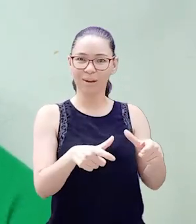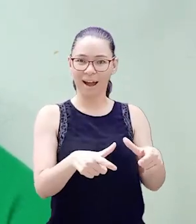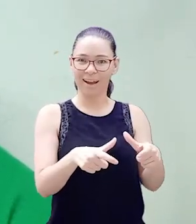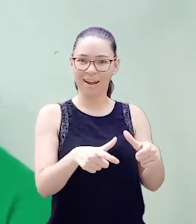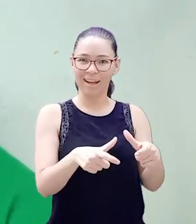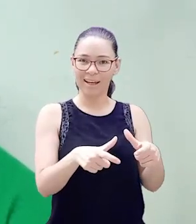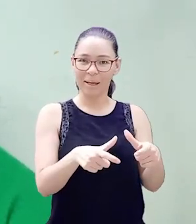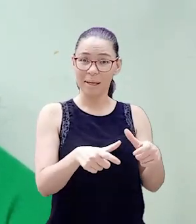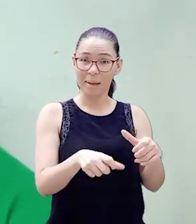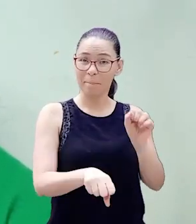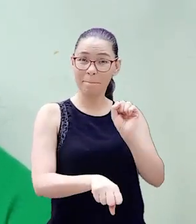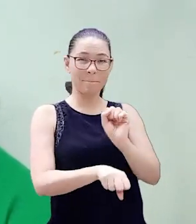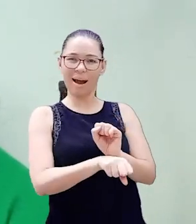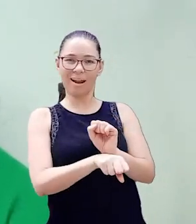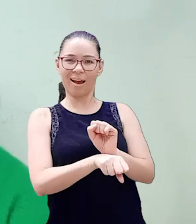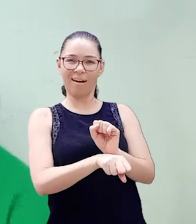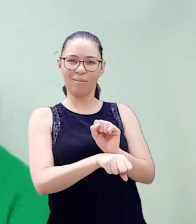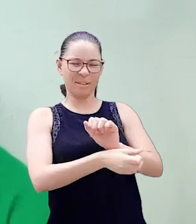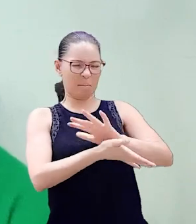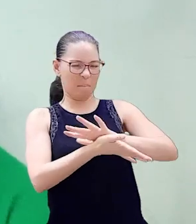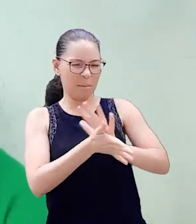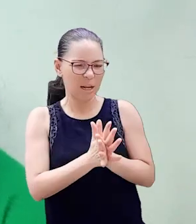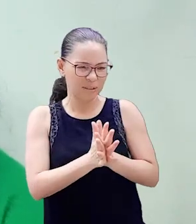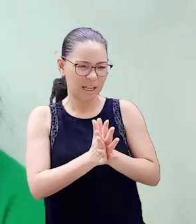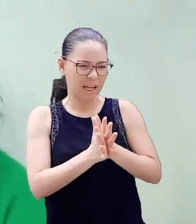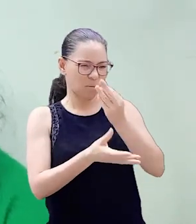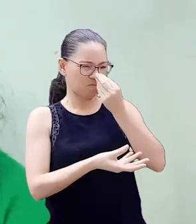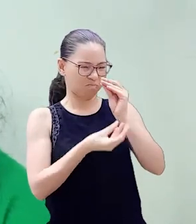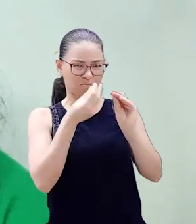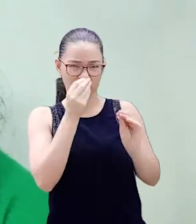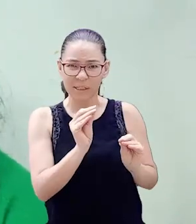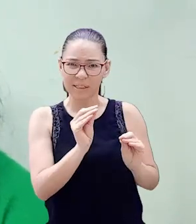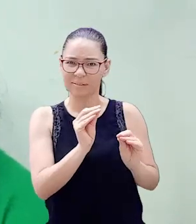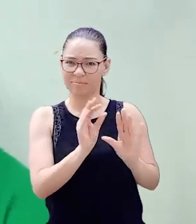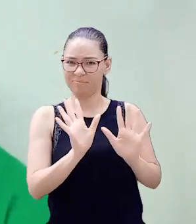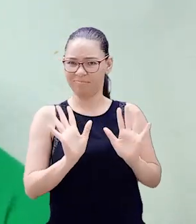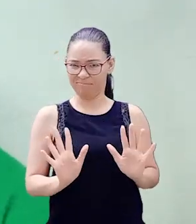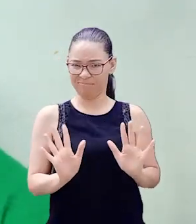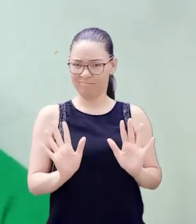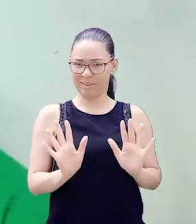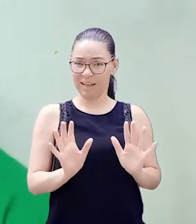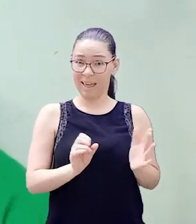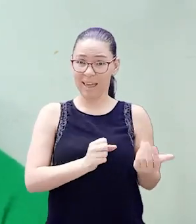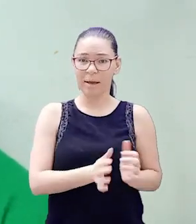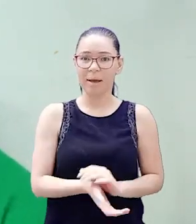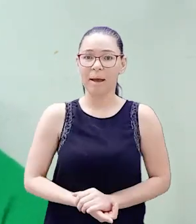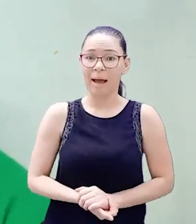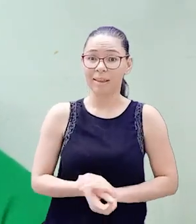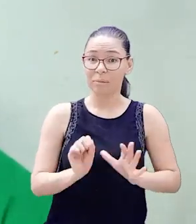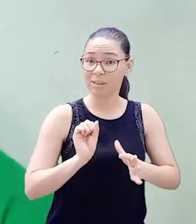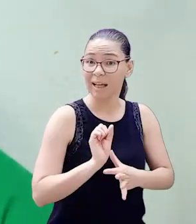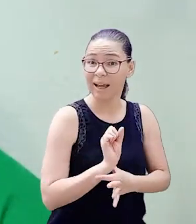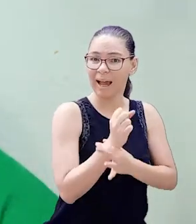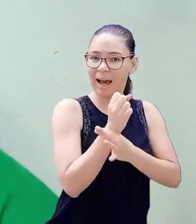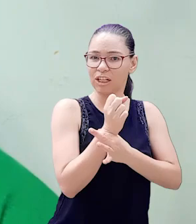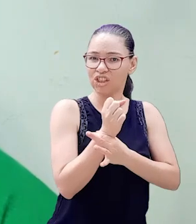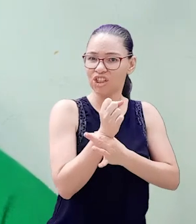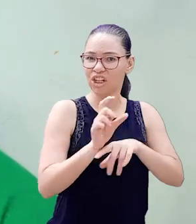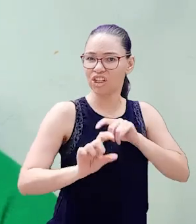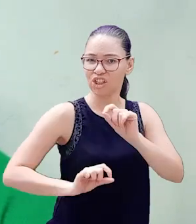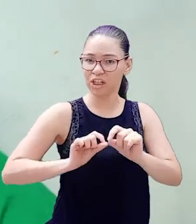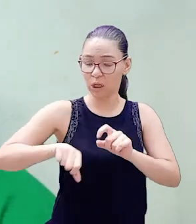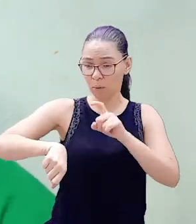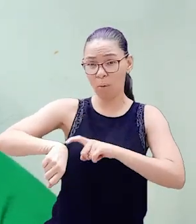são basilares na promoção dos direitos humanos dos povos indígenas. É necessário garantir a sua participação